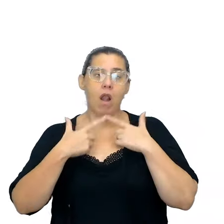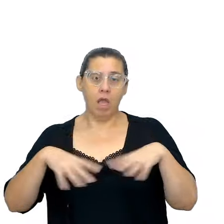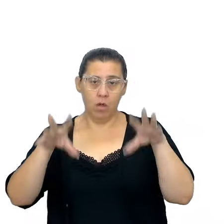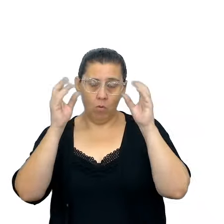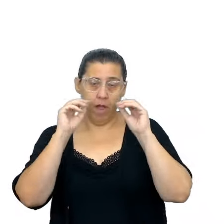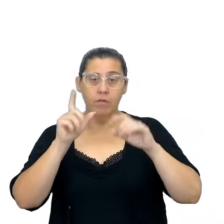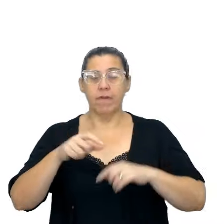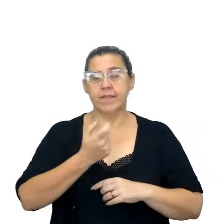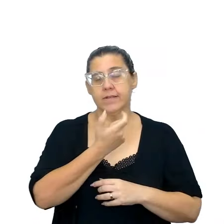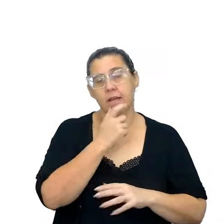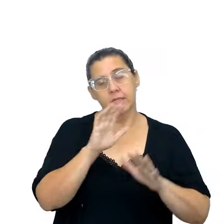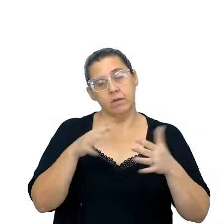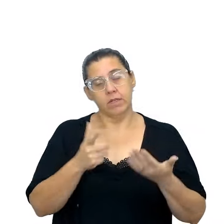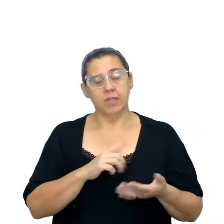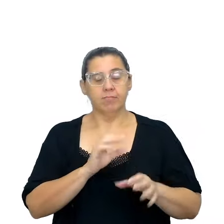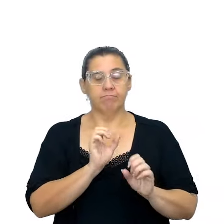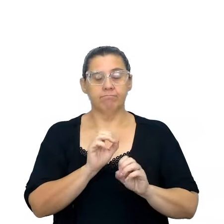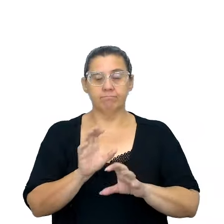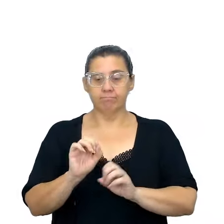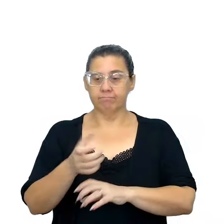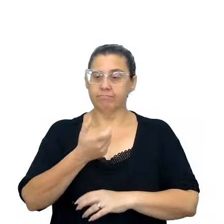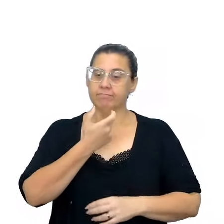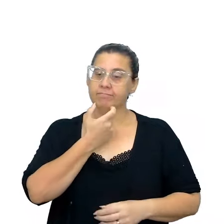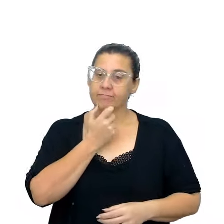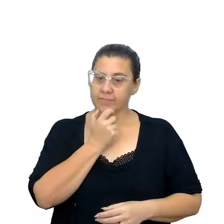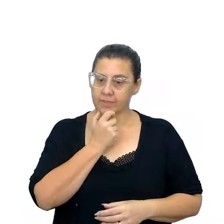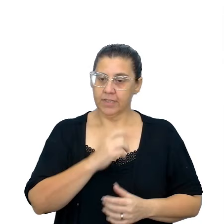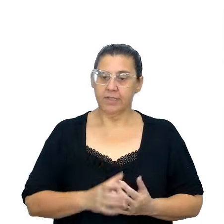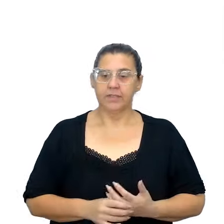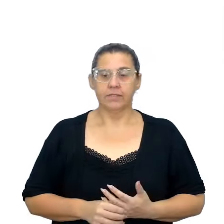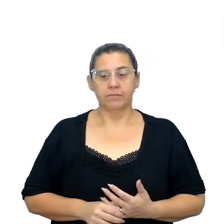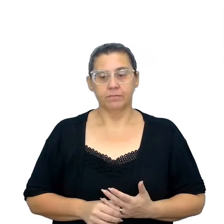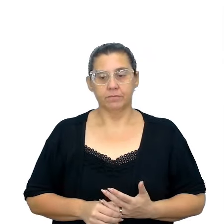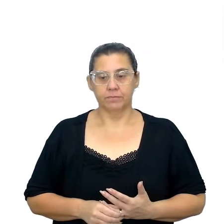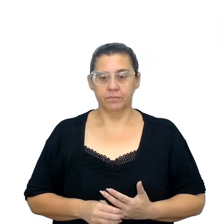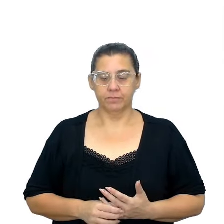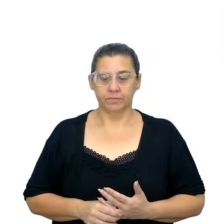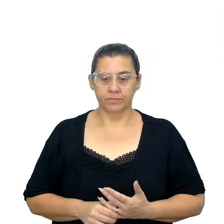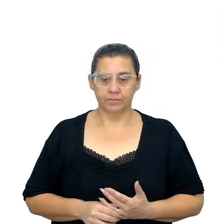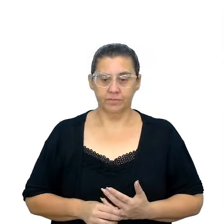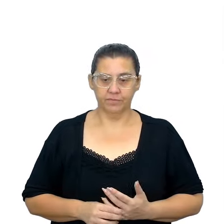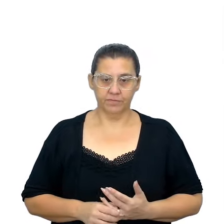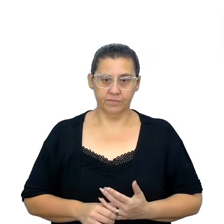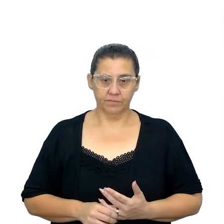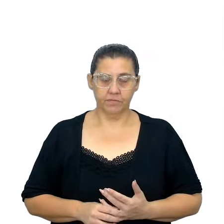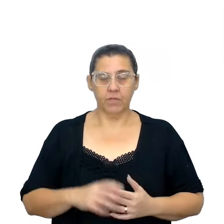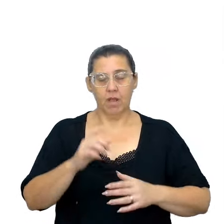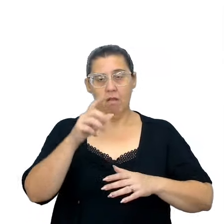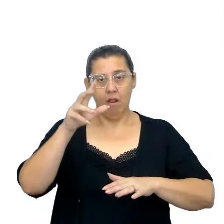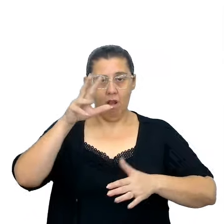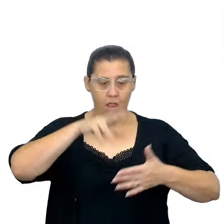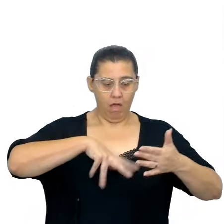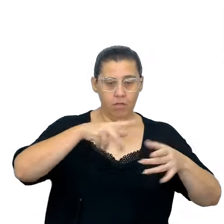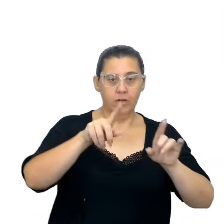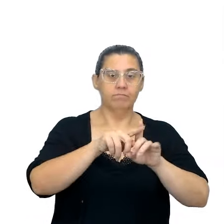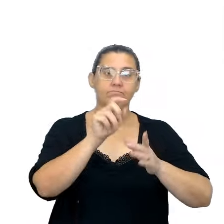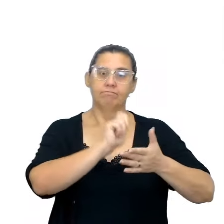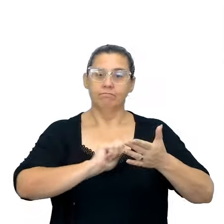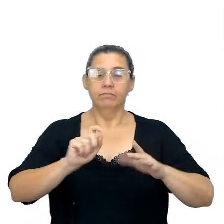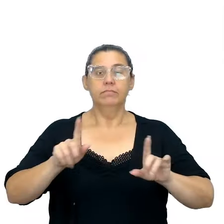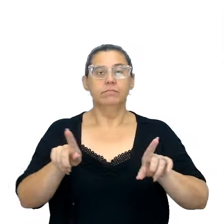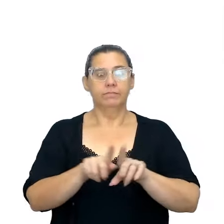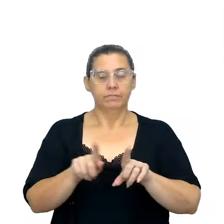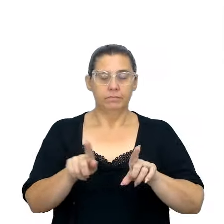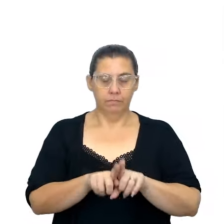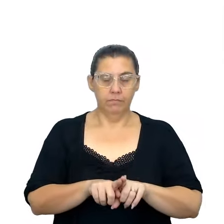língua inglesa quando tem que ensinar o inglês ou os professores de português quando tem que ensinar a leitura e a escrita, então, compete também aos